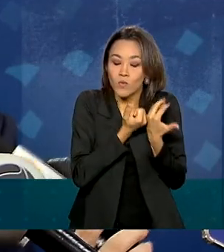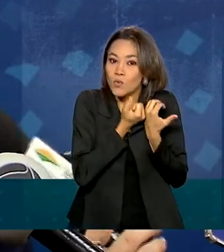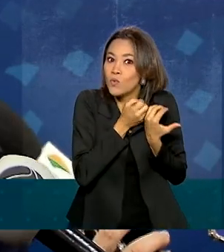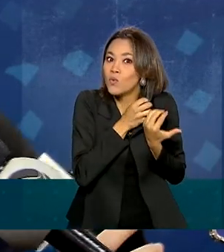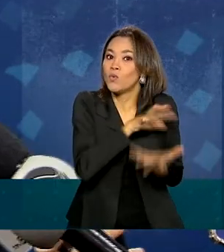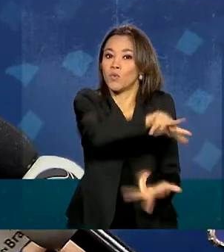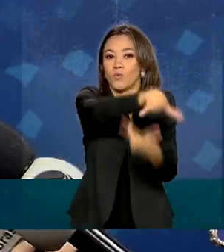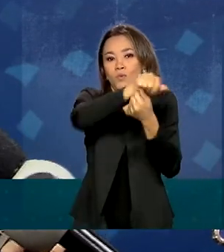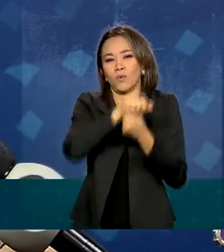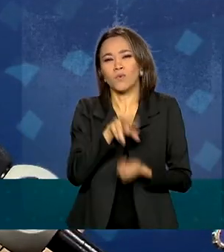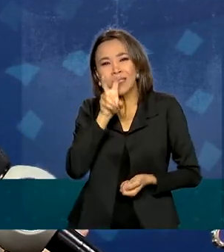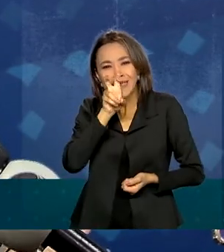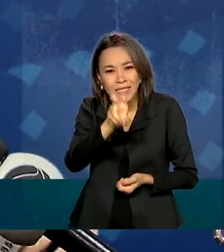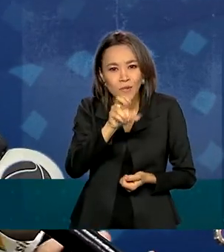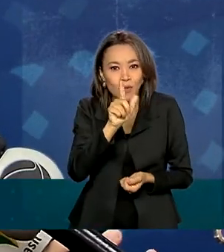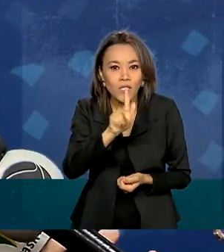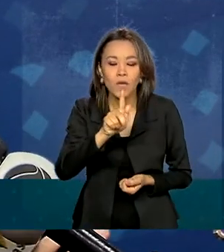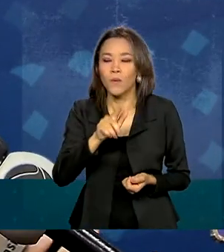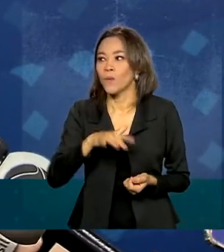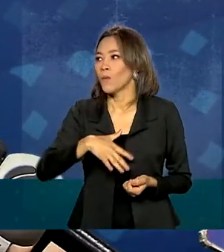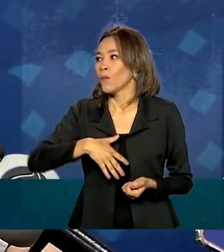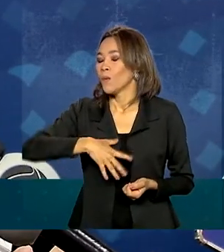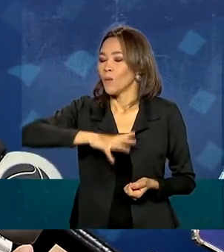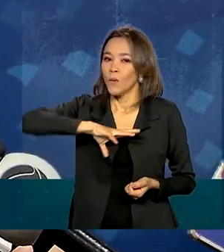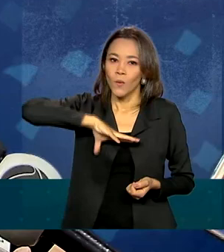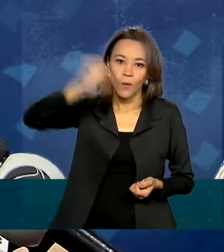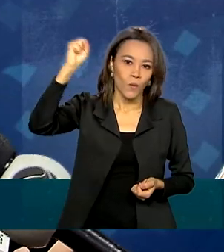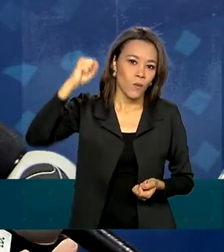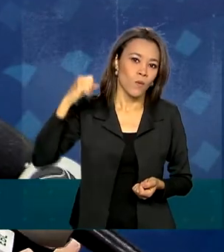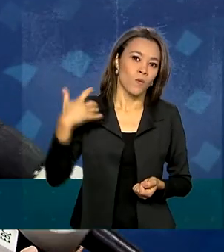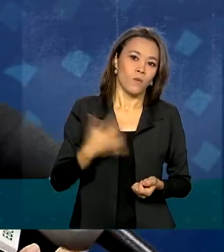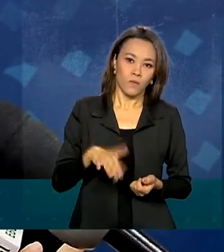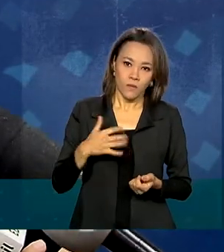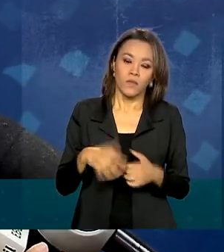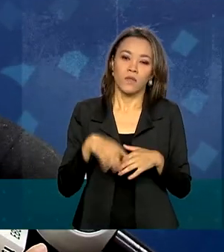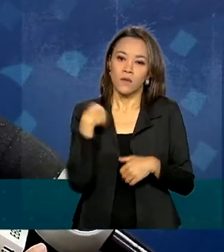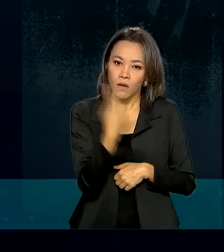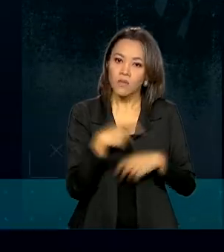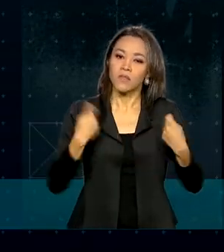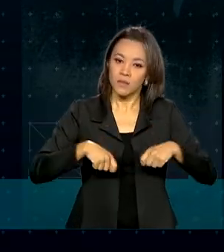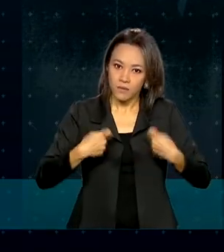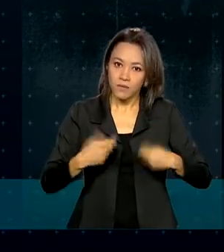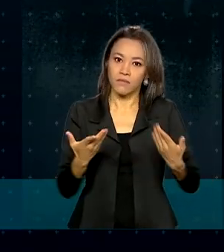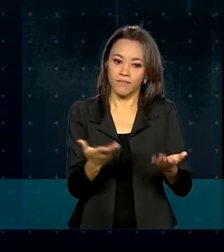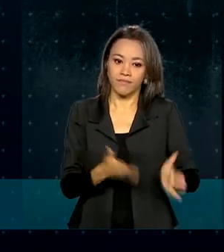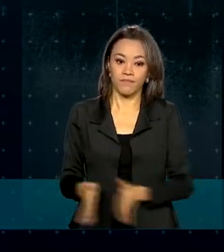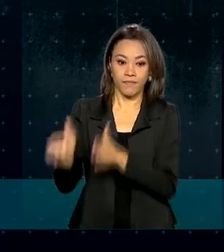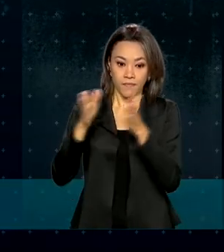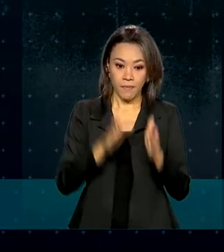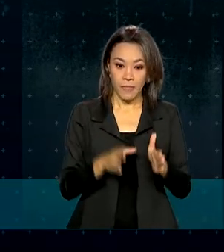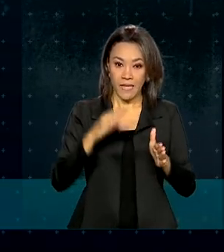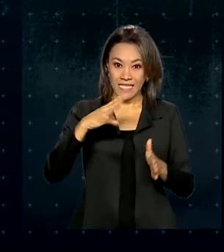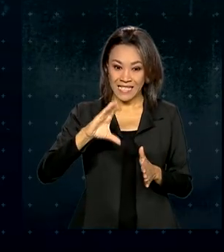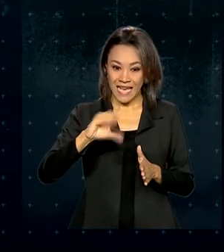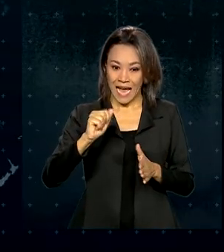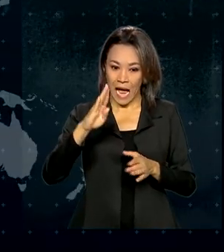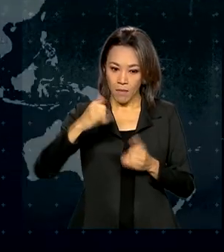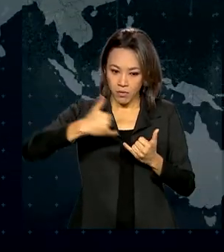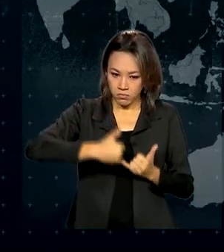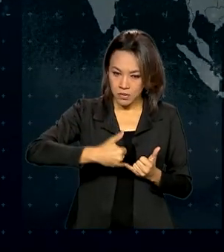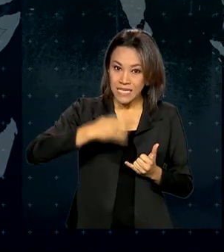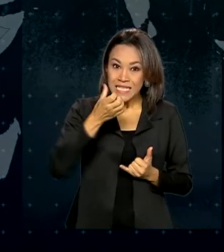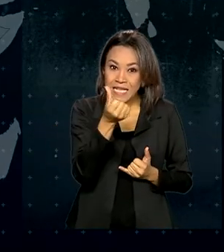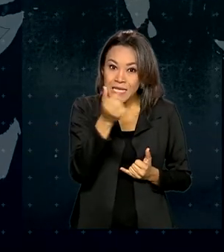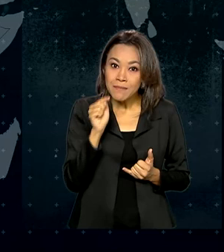5G nós teremos um aumento ainda maior, então nós precisamos de escoamento. O cabo de 6 mil quilômetros de